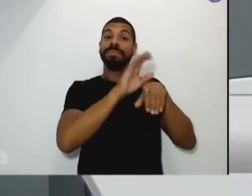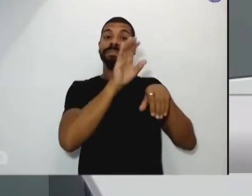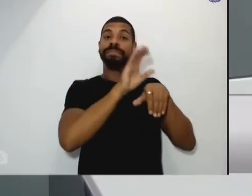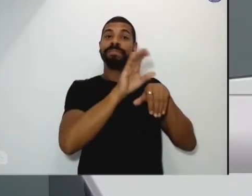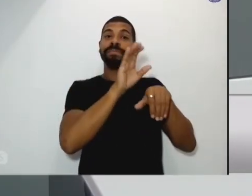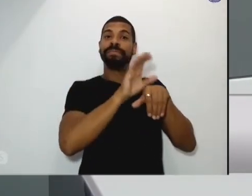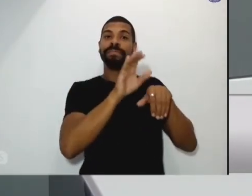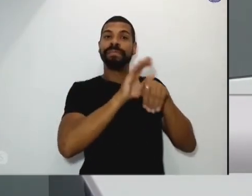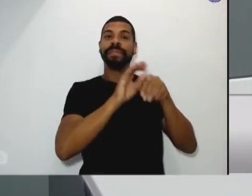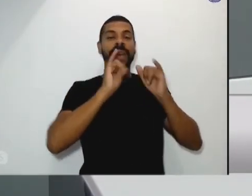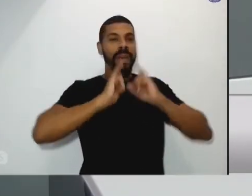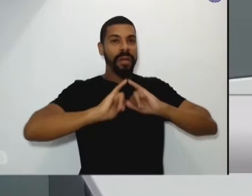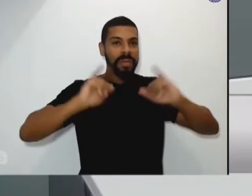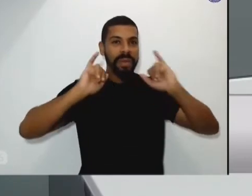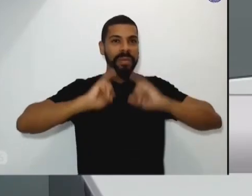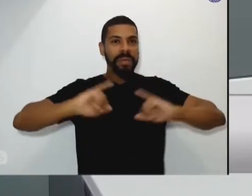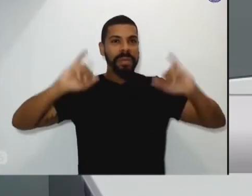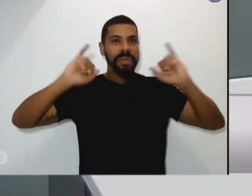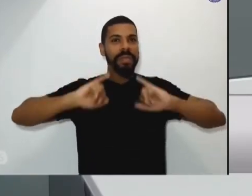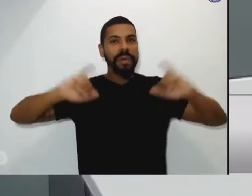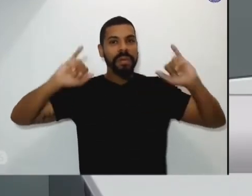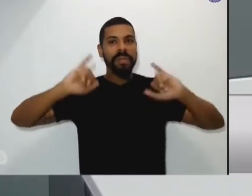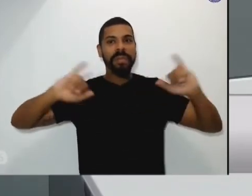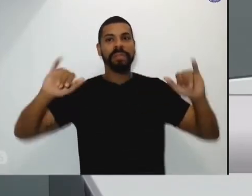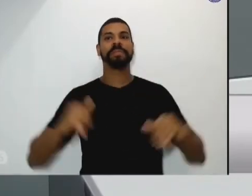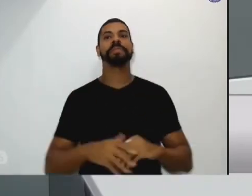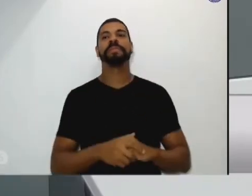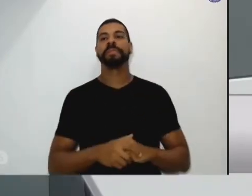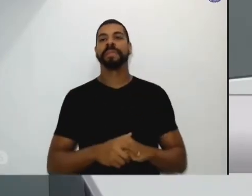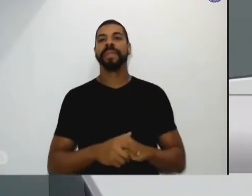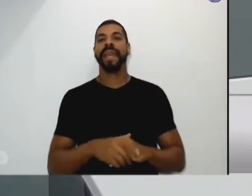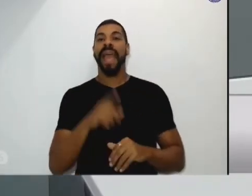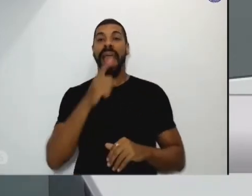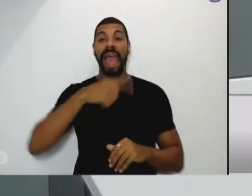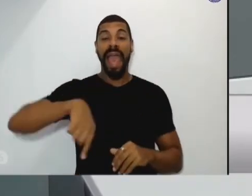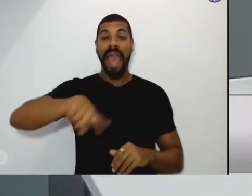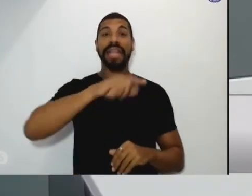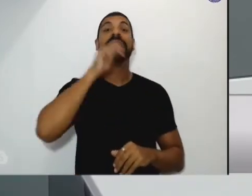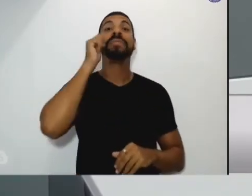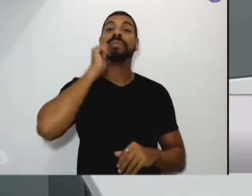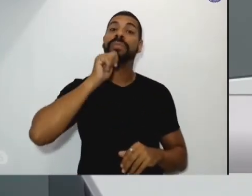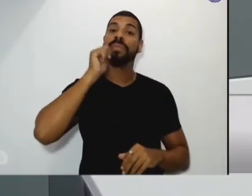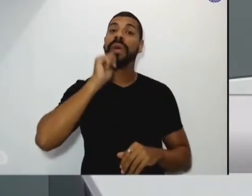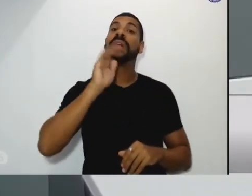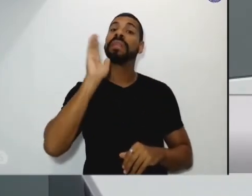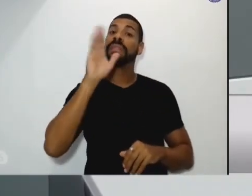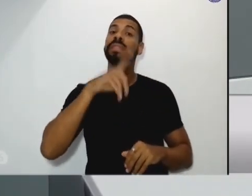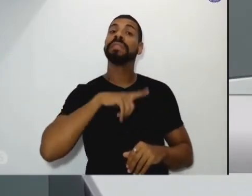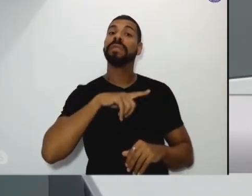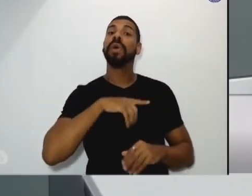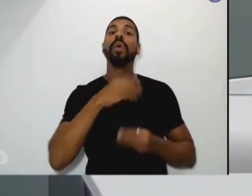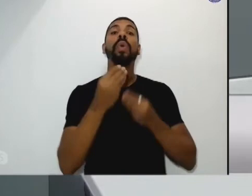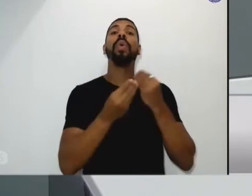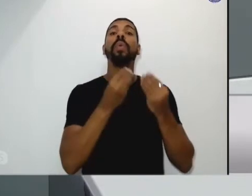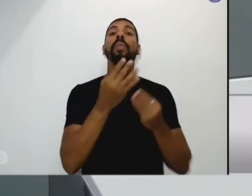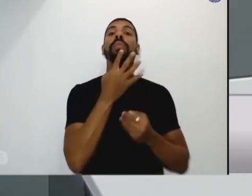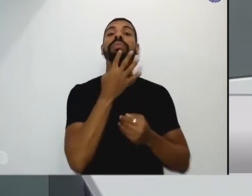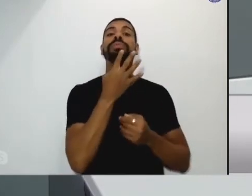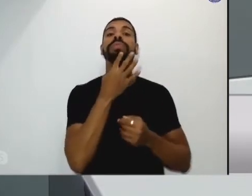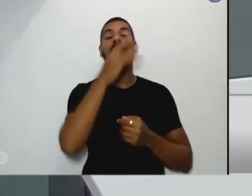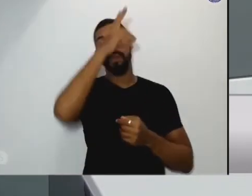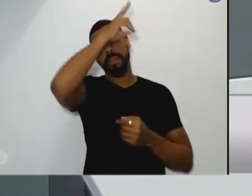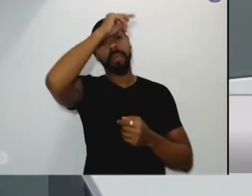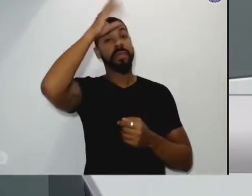conhecer as instituições vieram aqui essas mulheres conhecer como funciona a câmara conhecer como funciona a prefeitura os órgãos a guarda